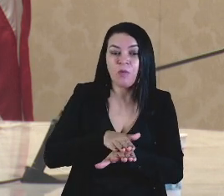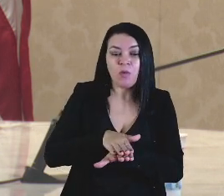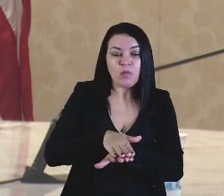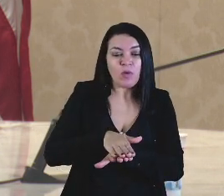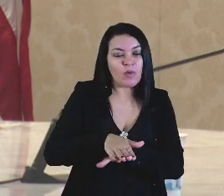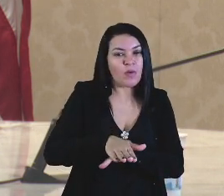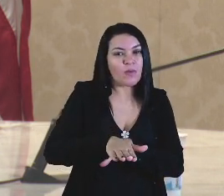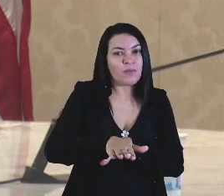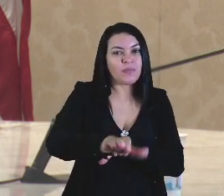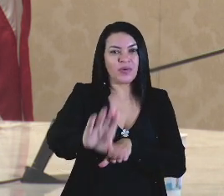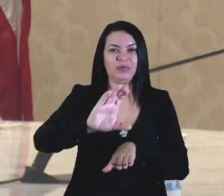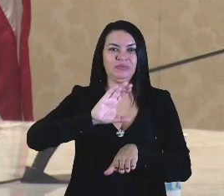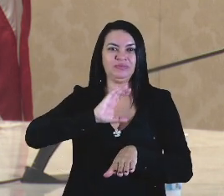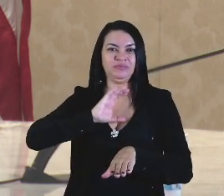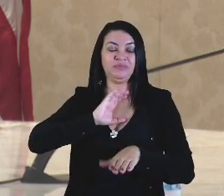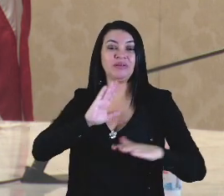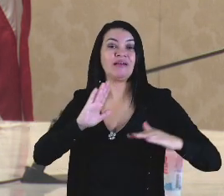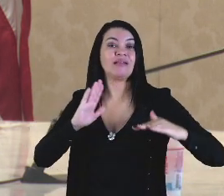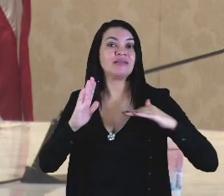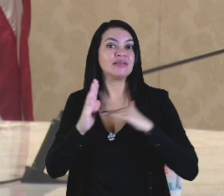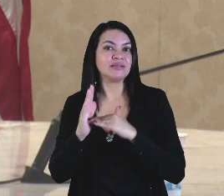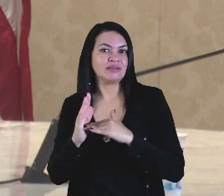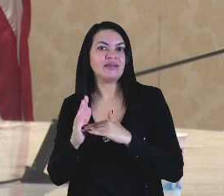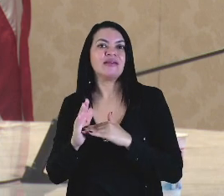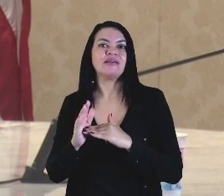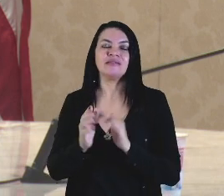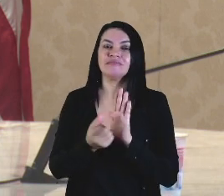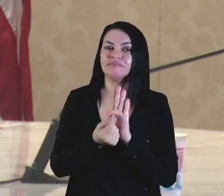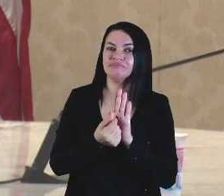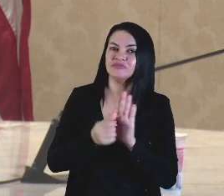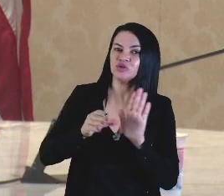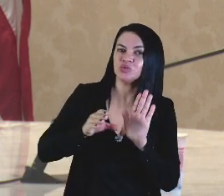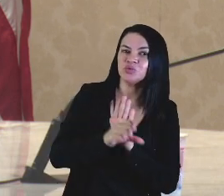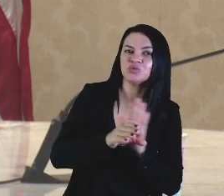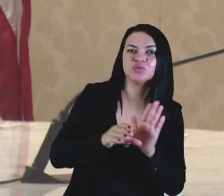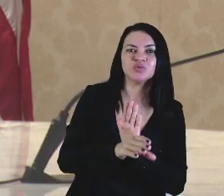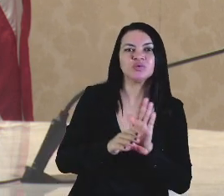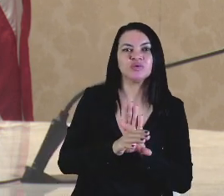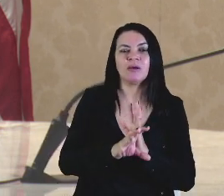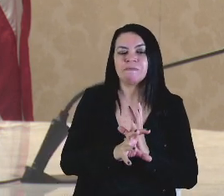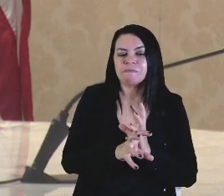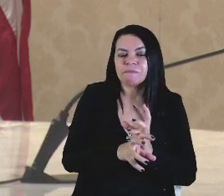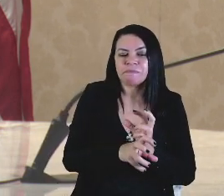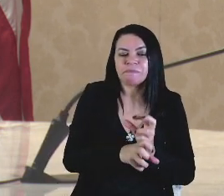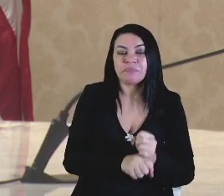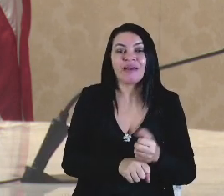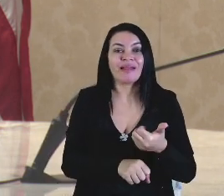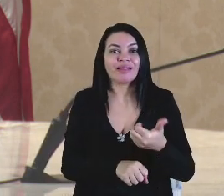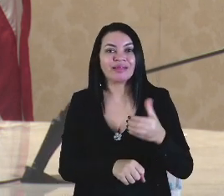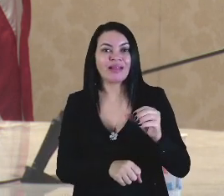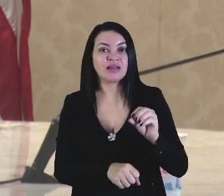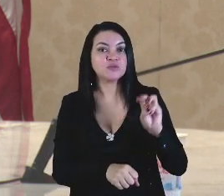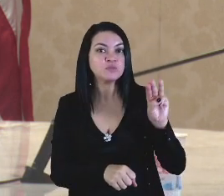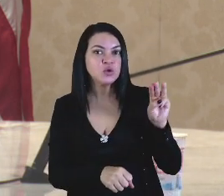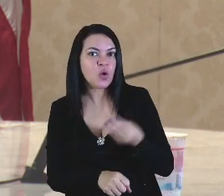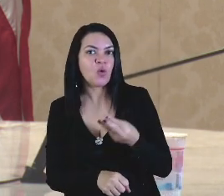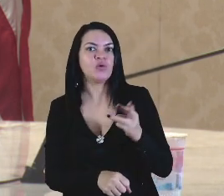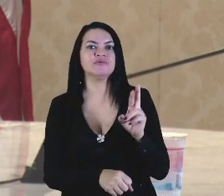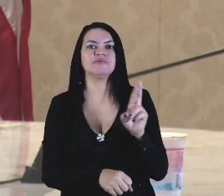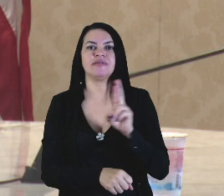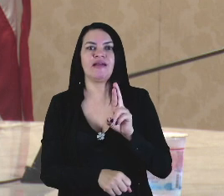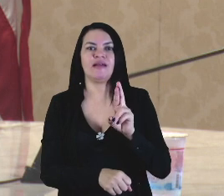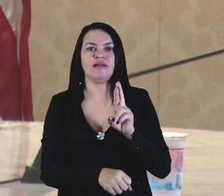Caxias, até os investimentos de praticamente 10 milhões de reais na área da educação,